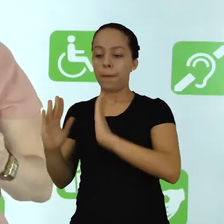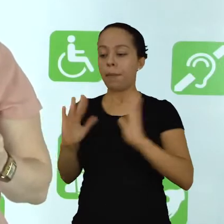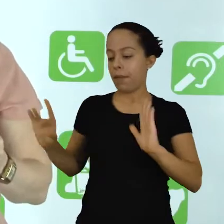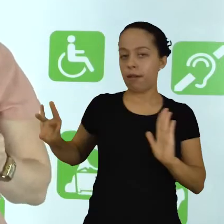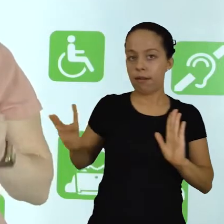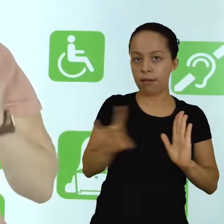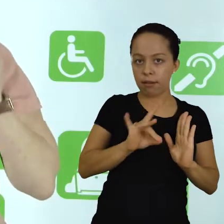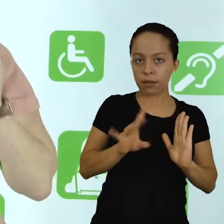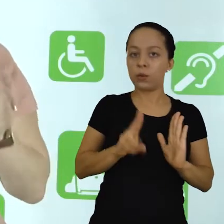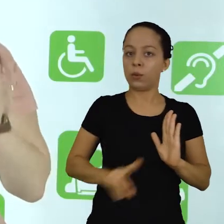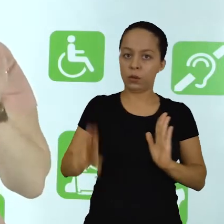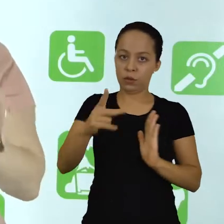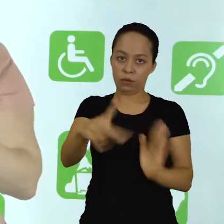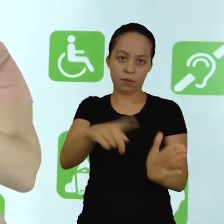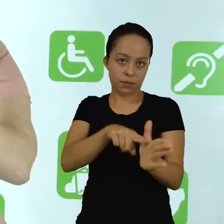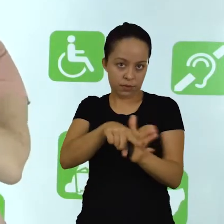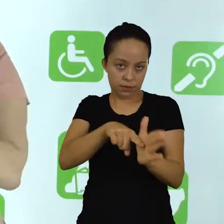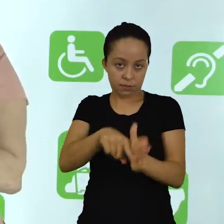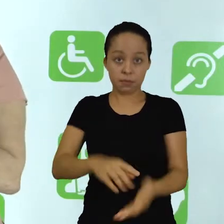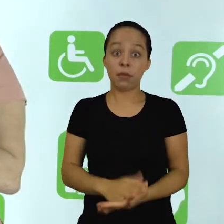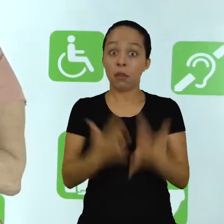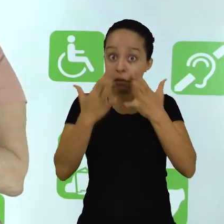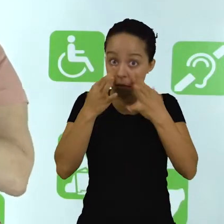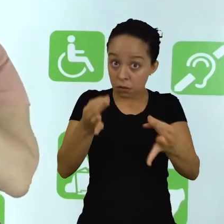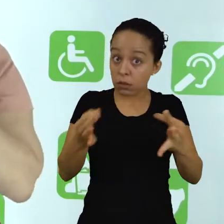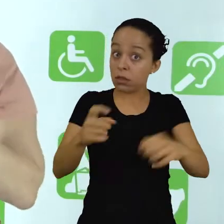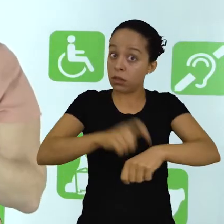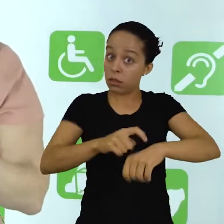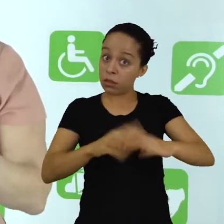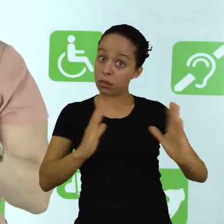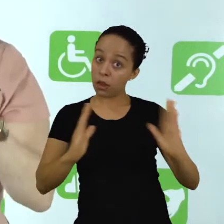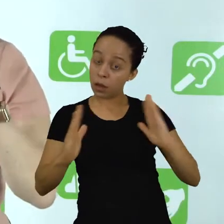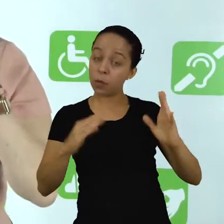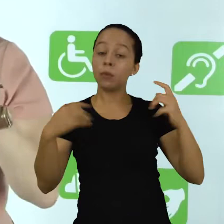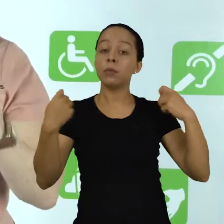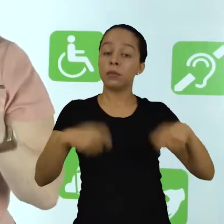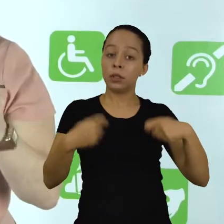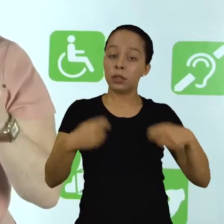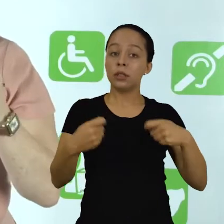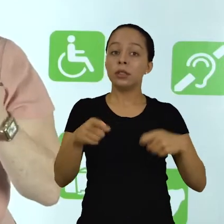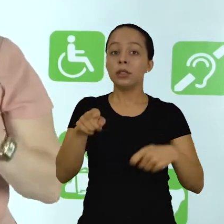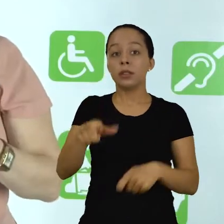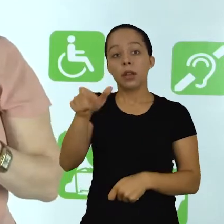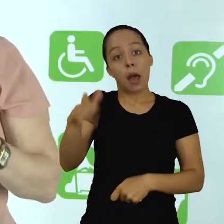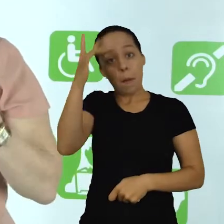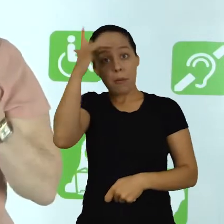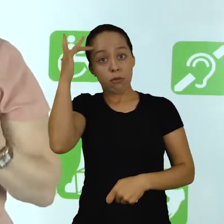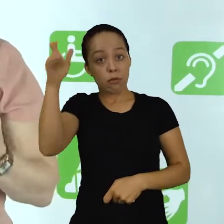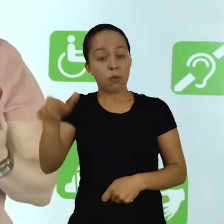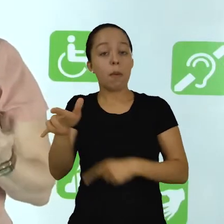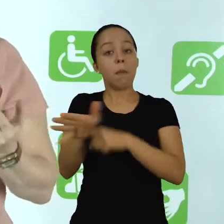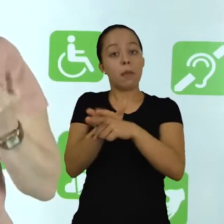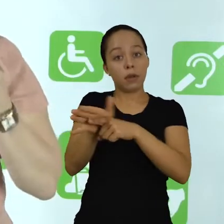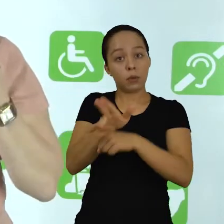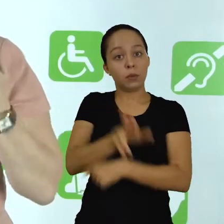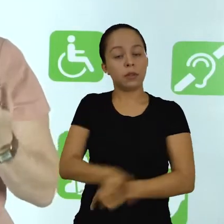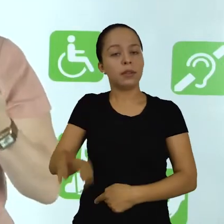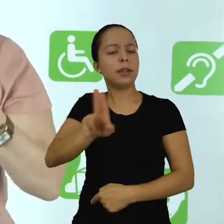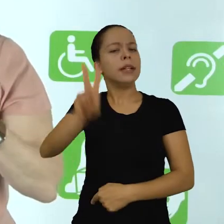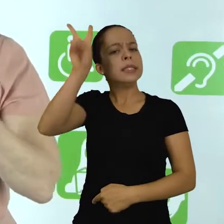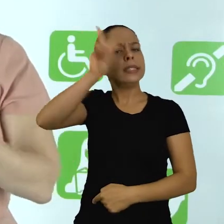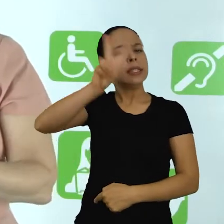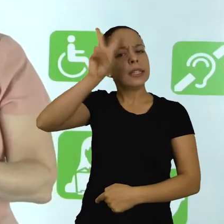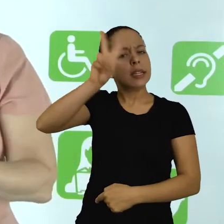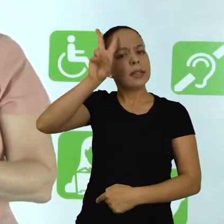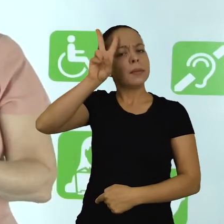a ser utilizado em cada fase da pesquisa. Presta atenção que esse tempo tem que ser de acordo com o prazo que o